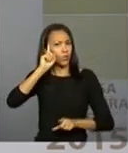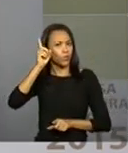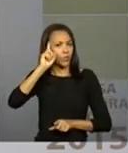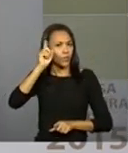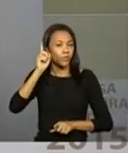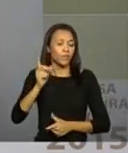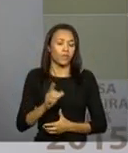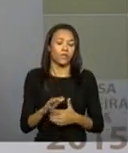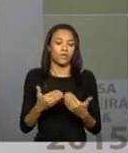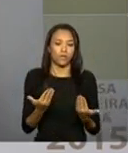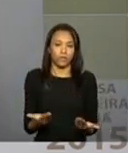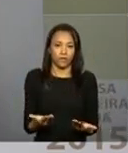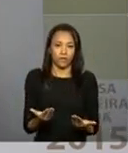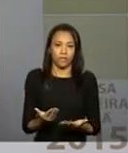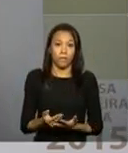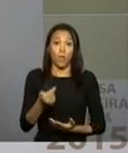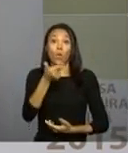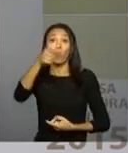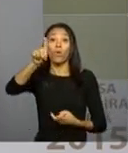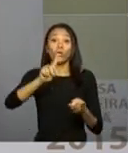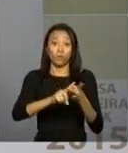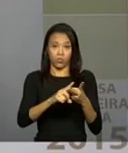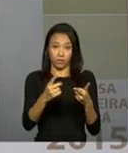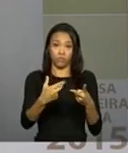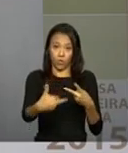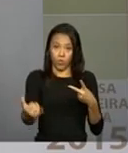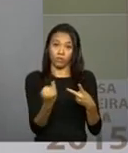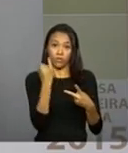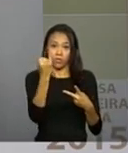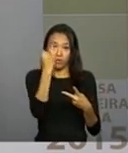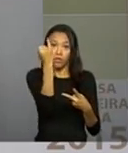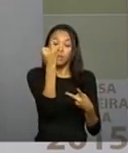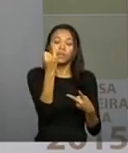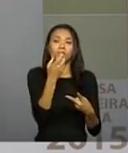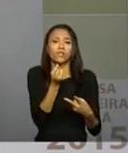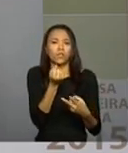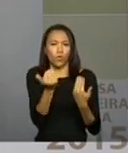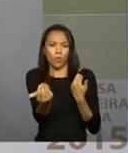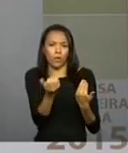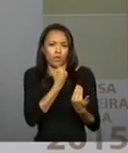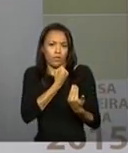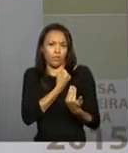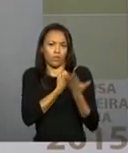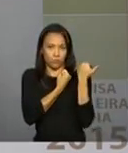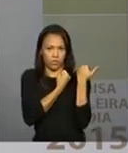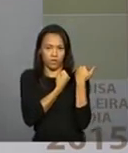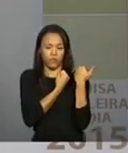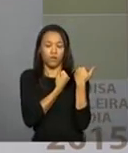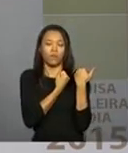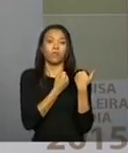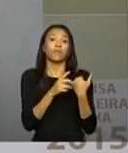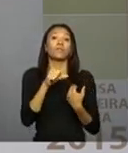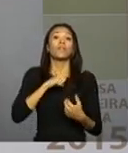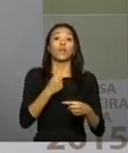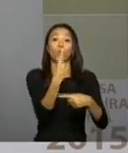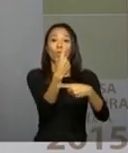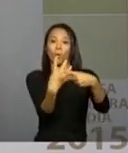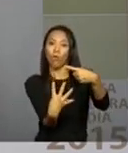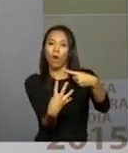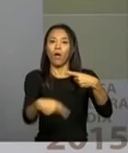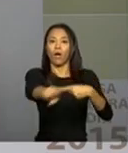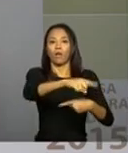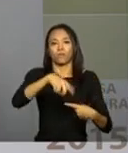E o fato, e esse outro ponto é relevante em relação a números anteriores, é você ter um quarto da população